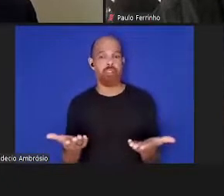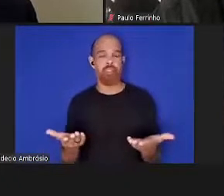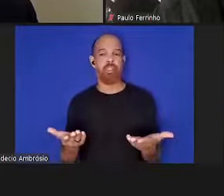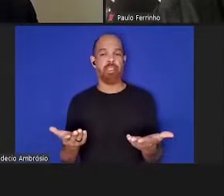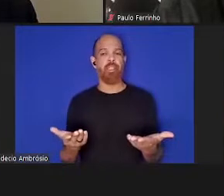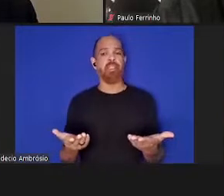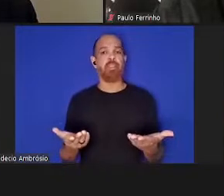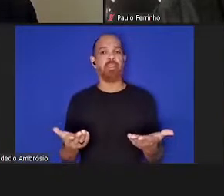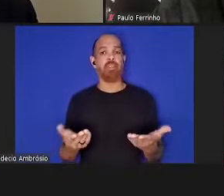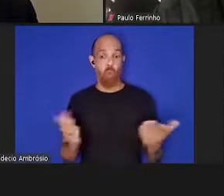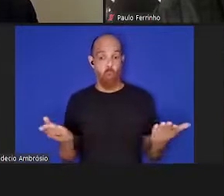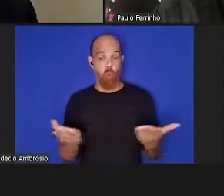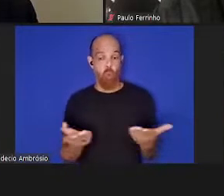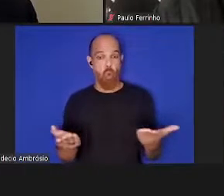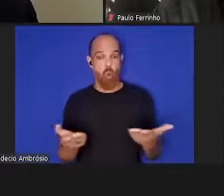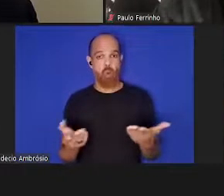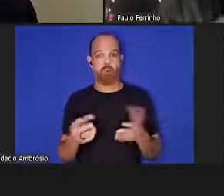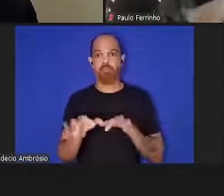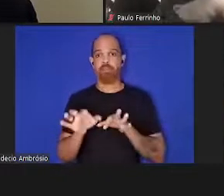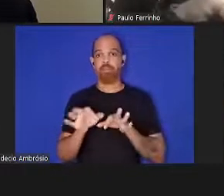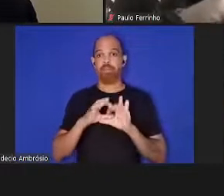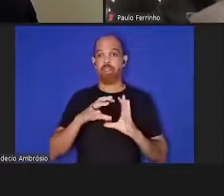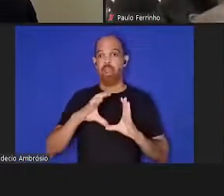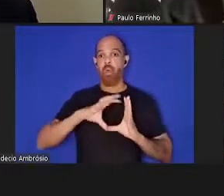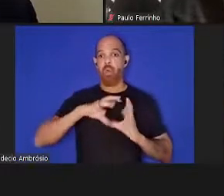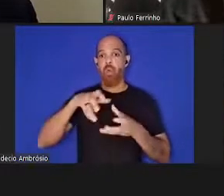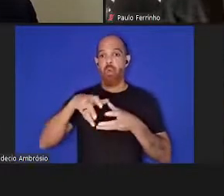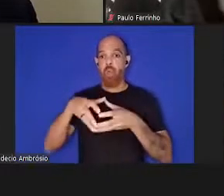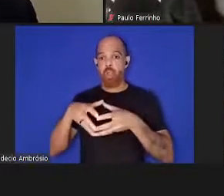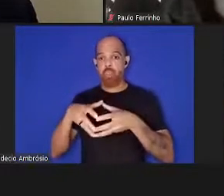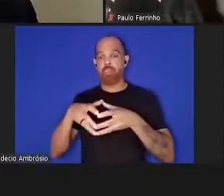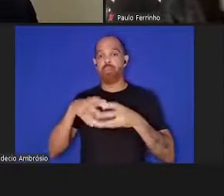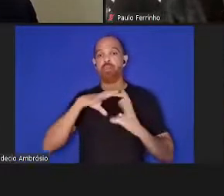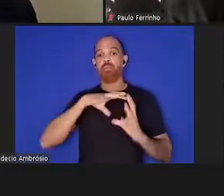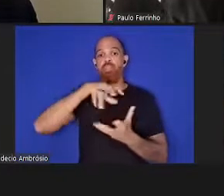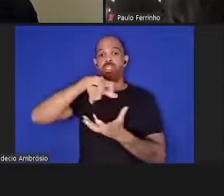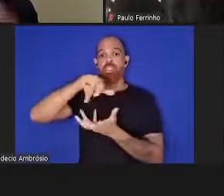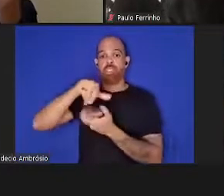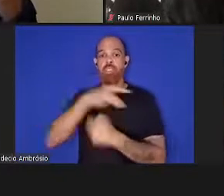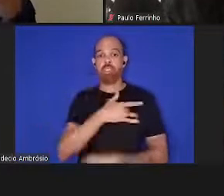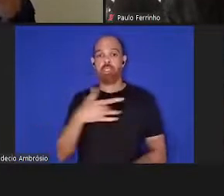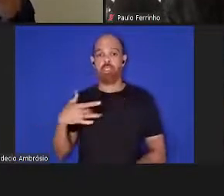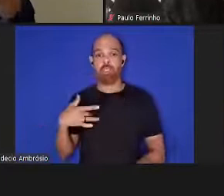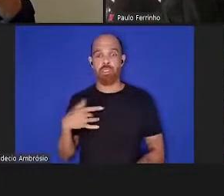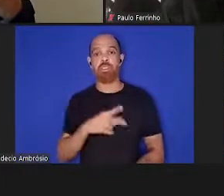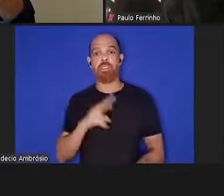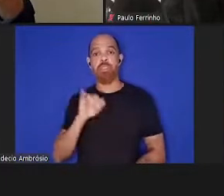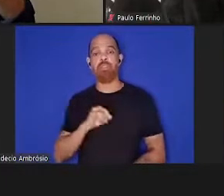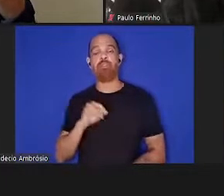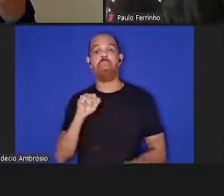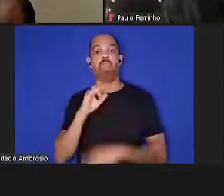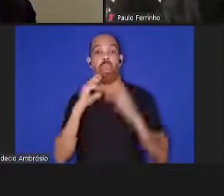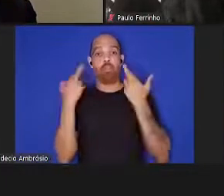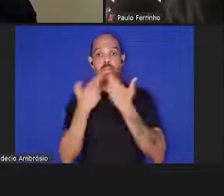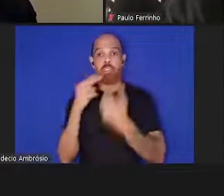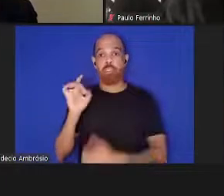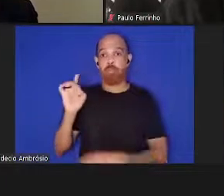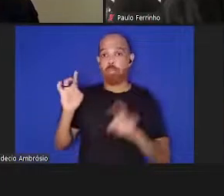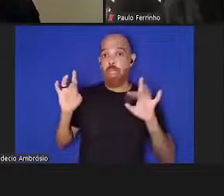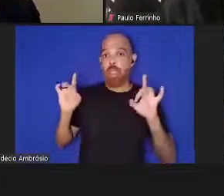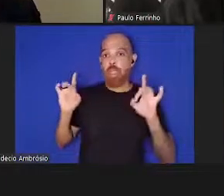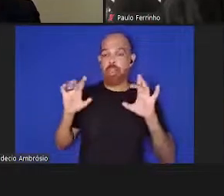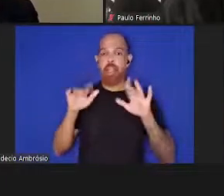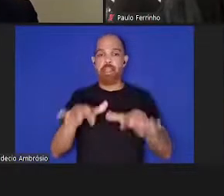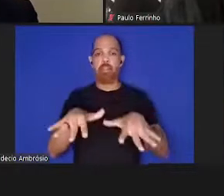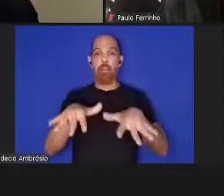Hoje, a Organização Mundial da Saúde está realizando a sessão extraordinária, sessão especial da Assembleia Mundial